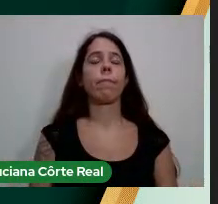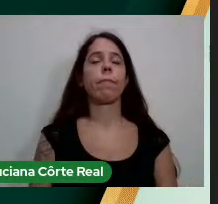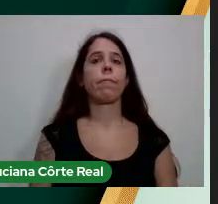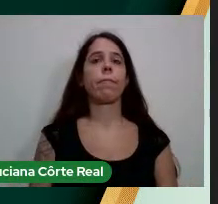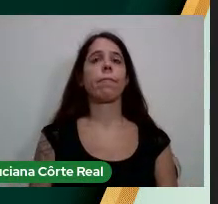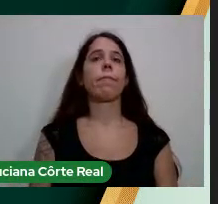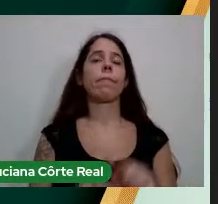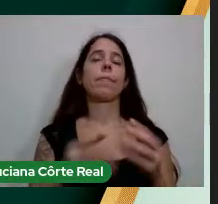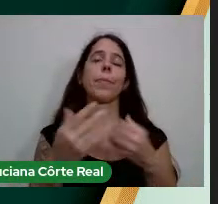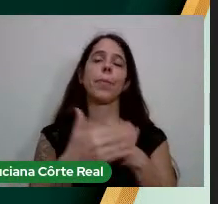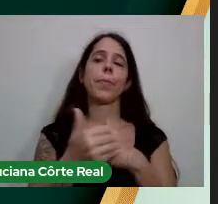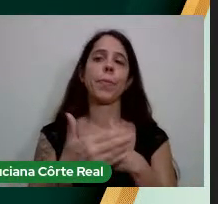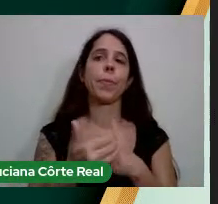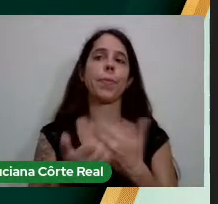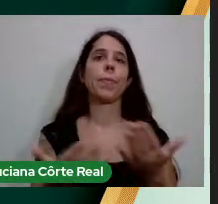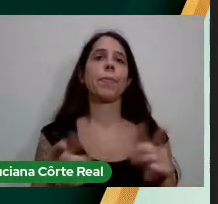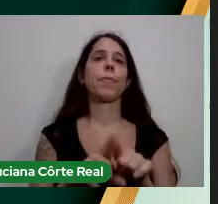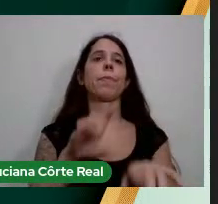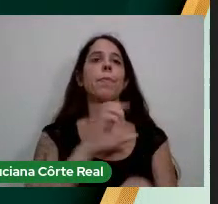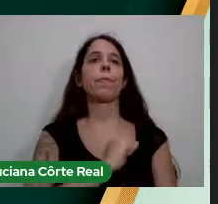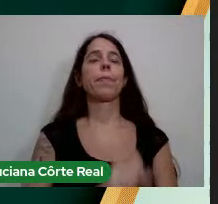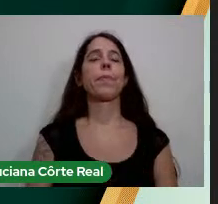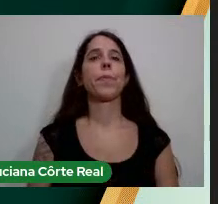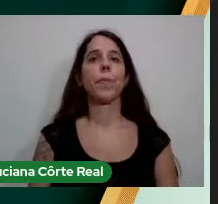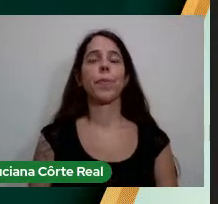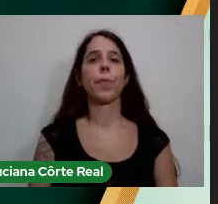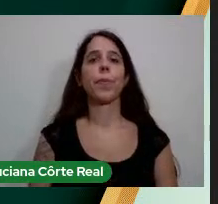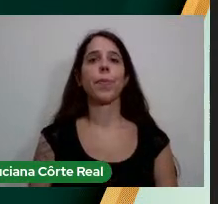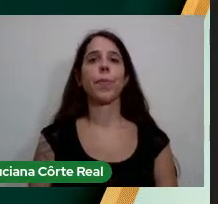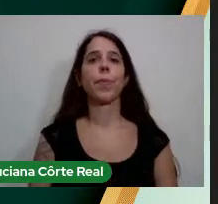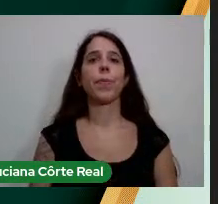Carinho E amor Então